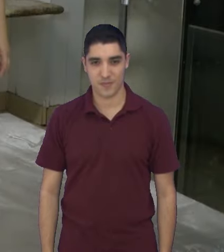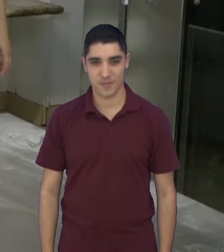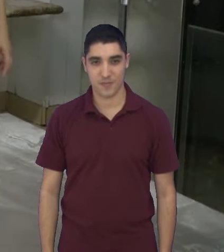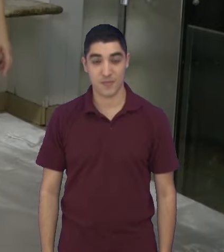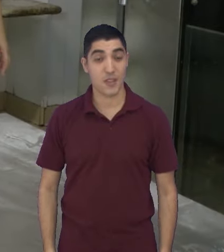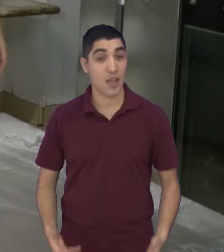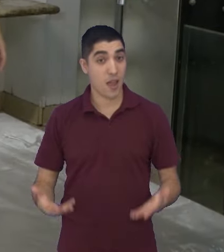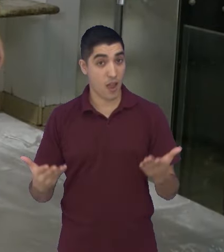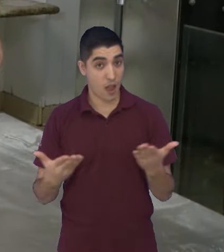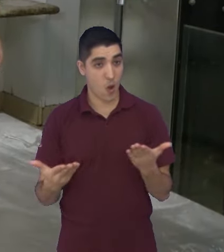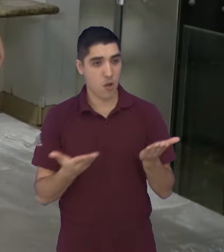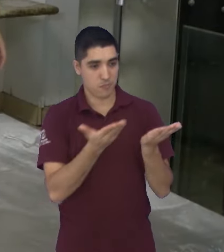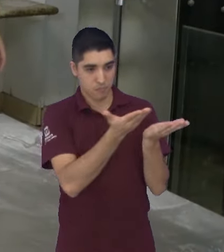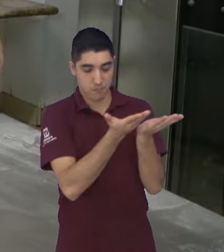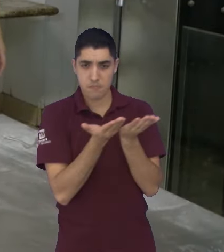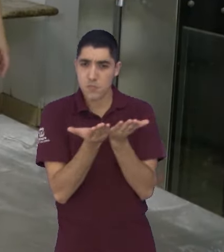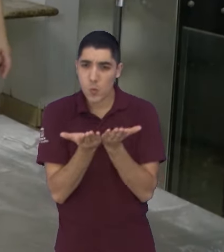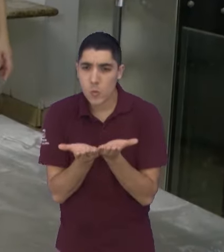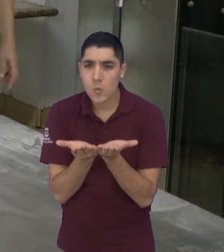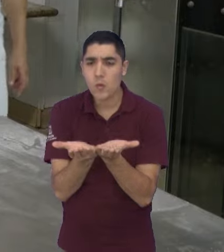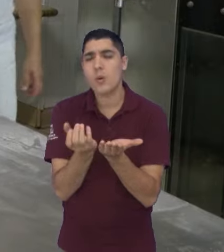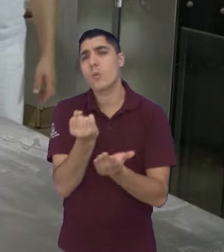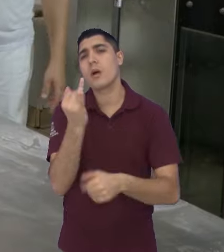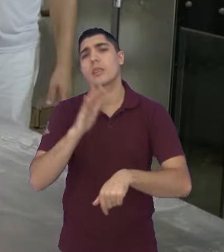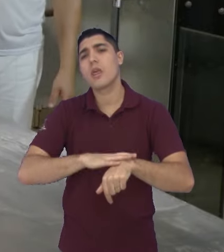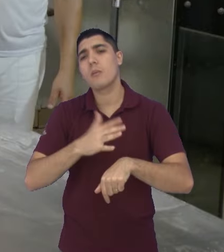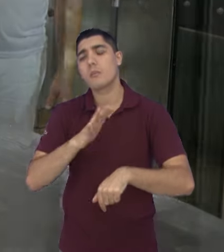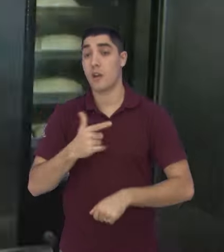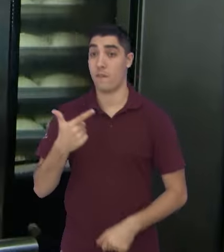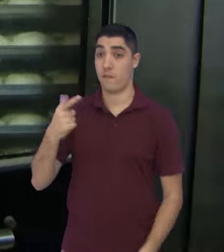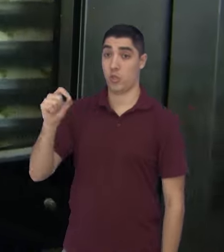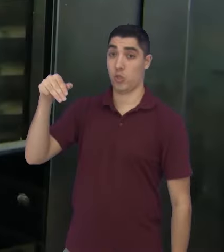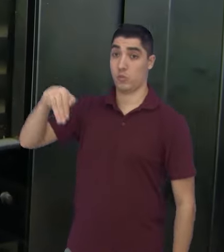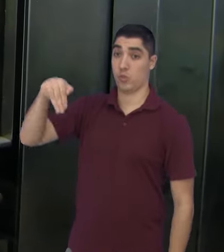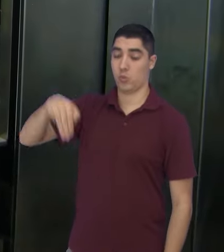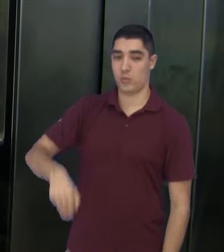Agora eu vou colocar aqui no forno. Euclides, quanto tempo de forno? 20 minutos.